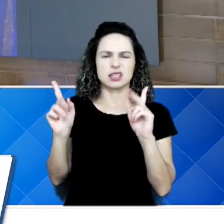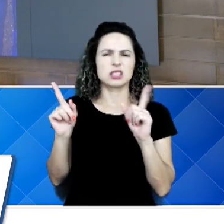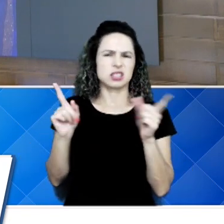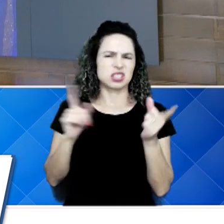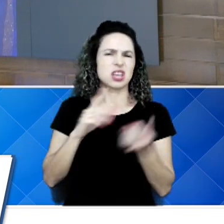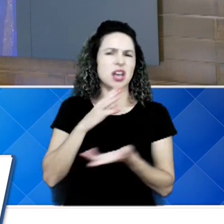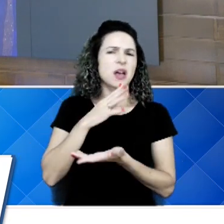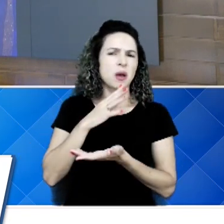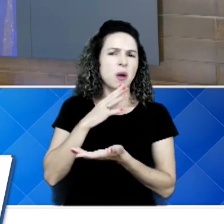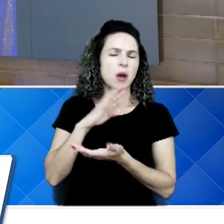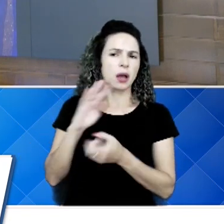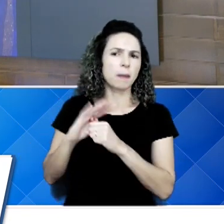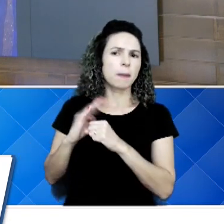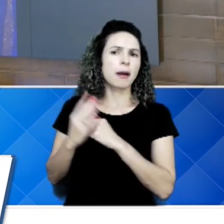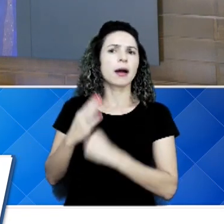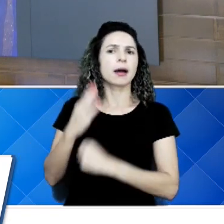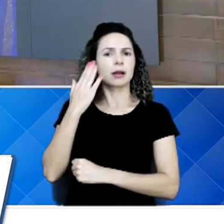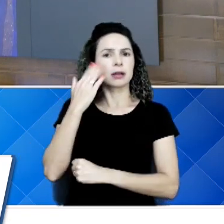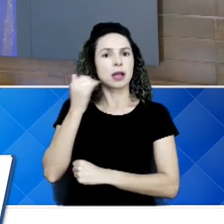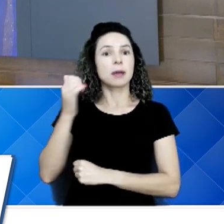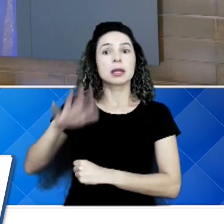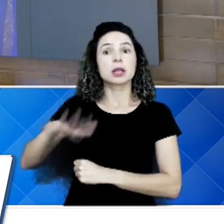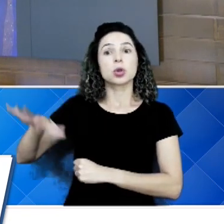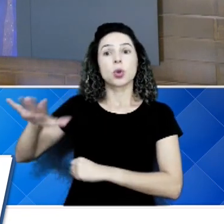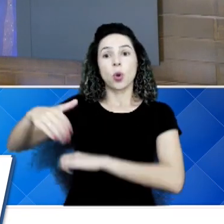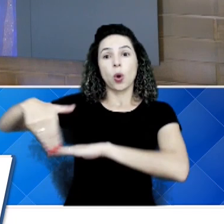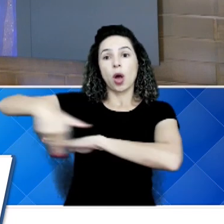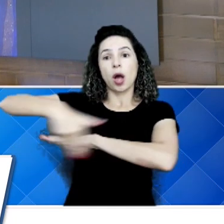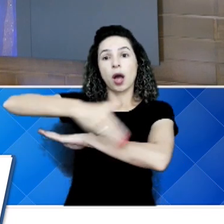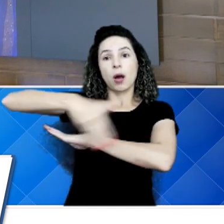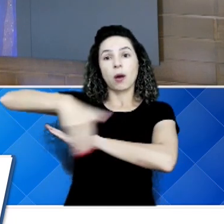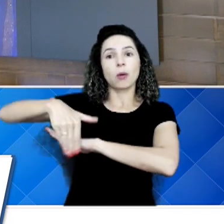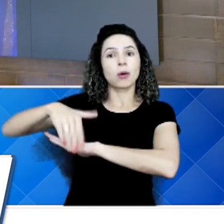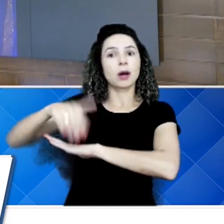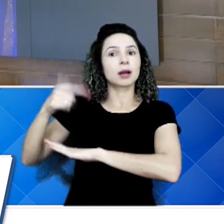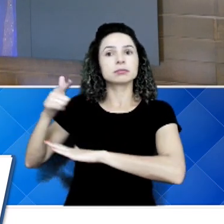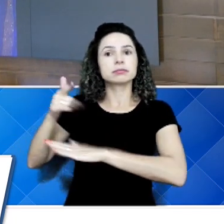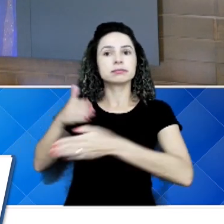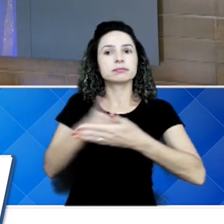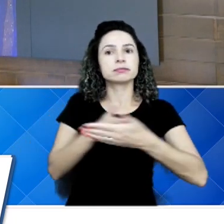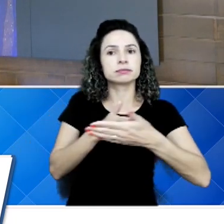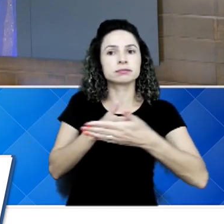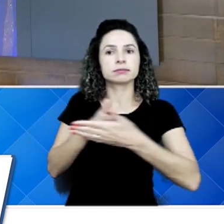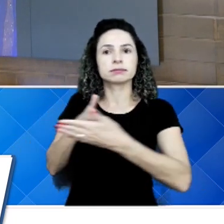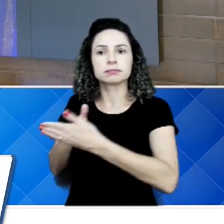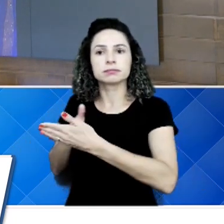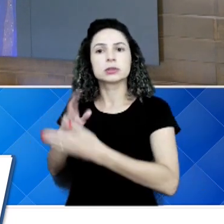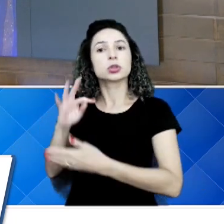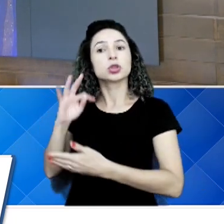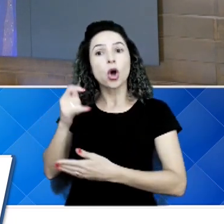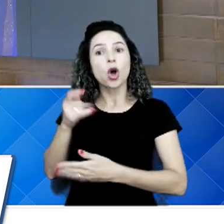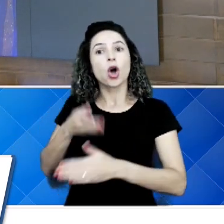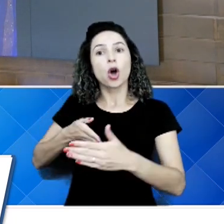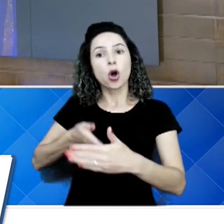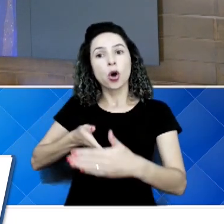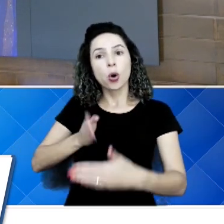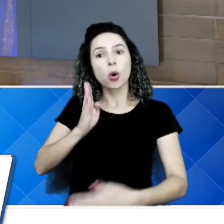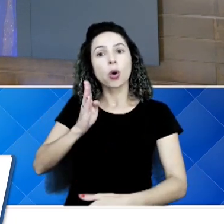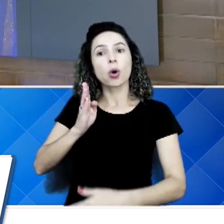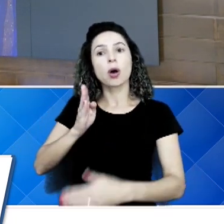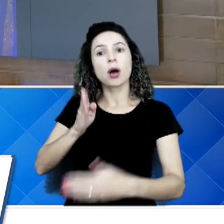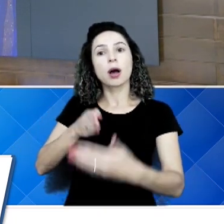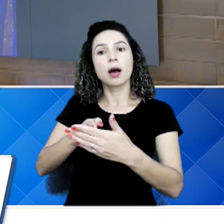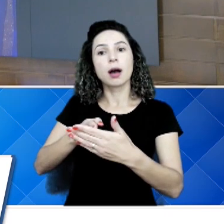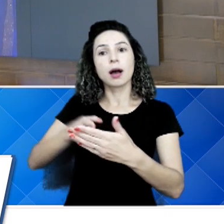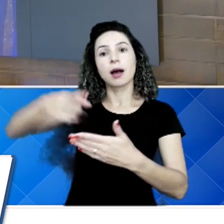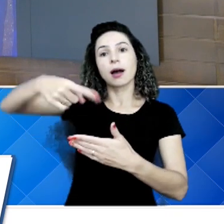dos Pinhais, sabe que todas as ruas do Parque dos Pinhais, ela não tem saída, ela é uma rua que no final dela tem uma rotatória para os veículos